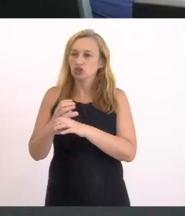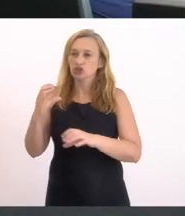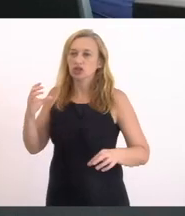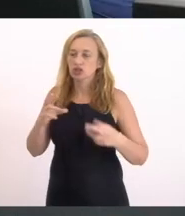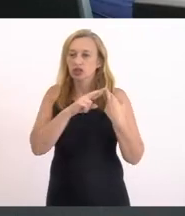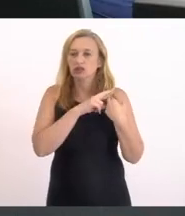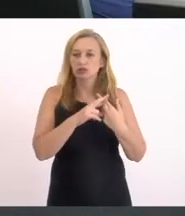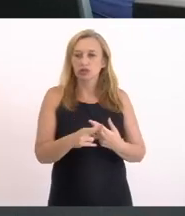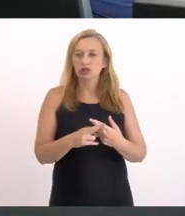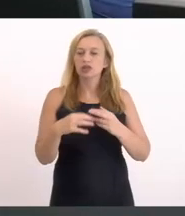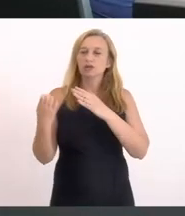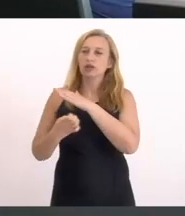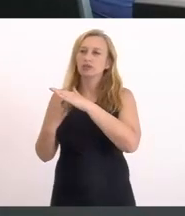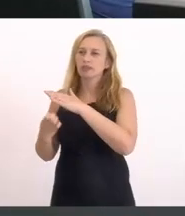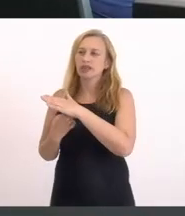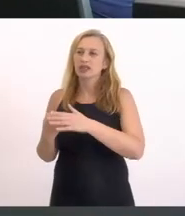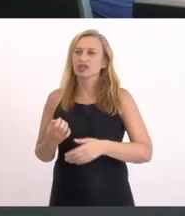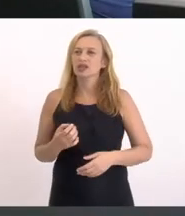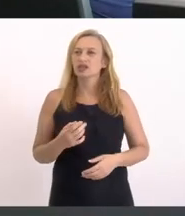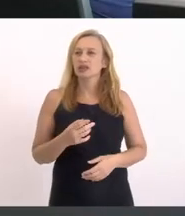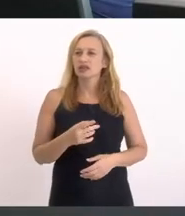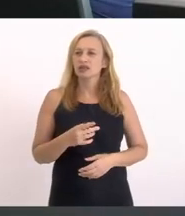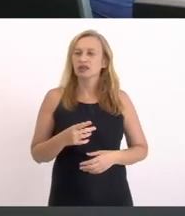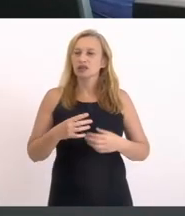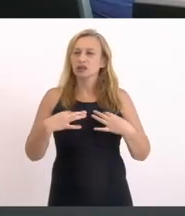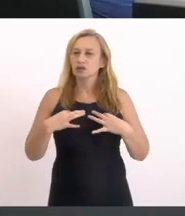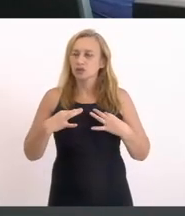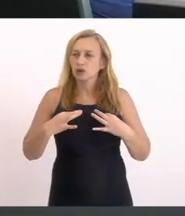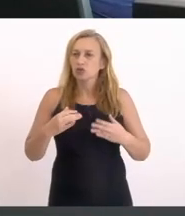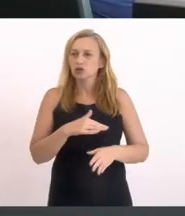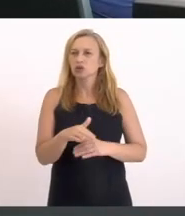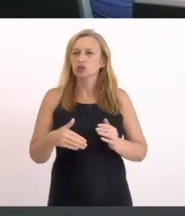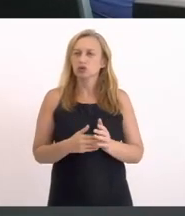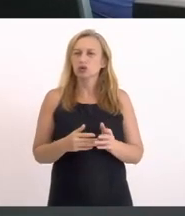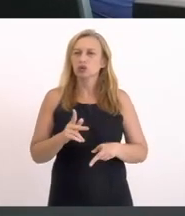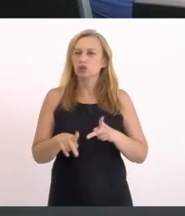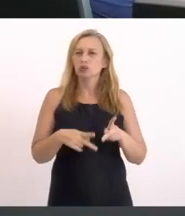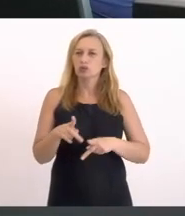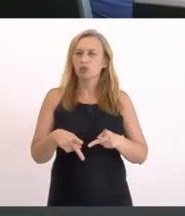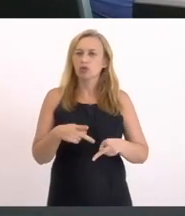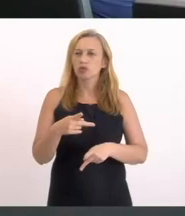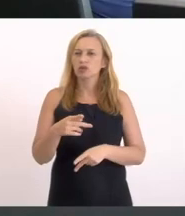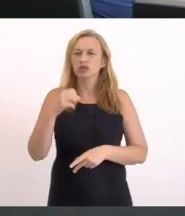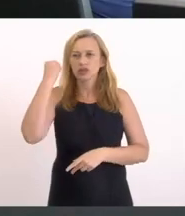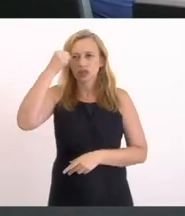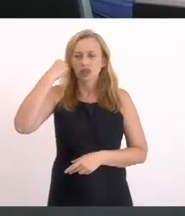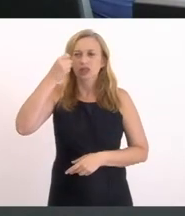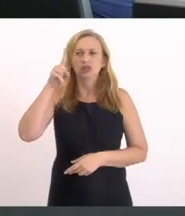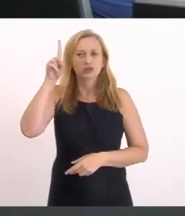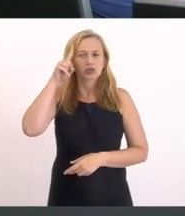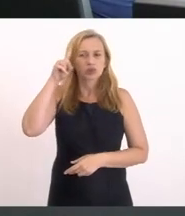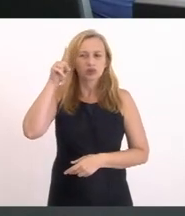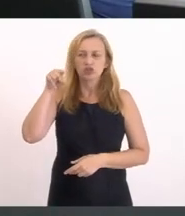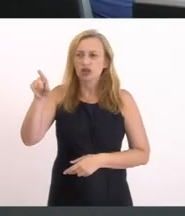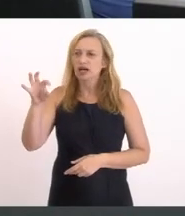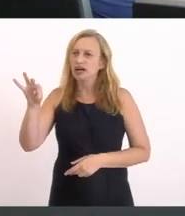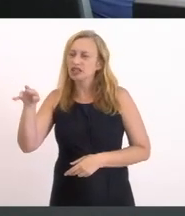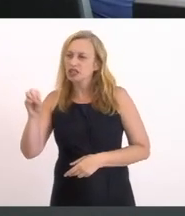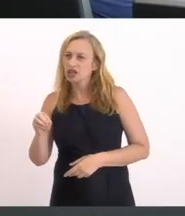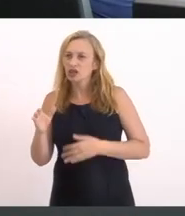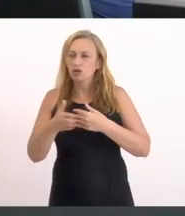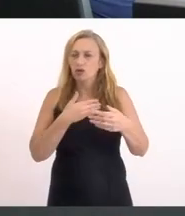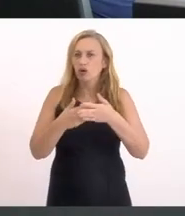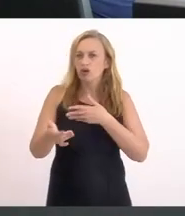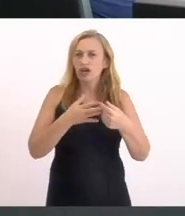empresa Dimensional Engenharia Se colocou à disposição De toda a população De Saquarema Que está todos os dias No canteiro do obra Para atender E tirar